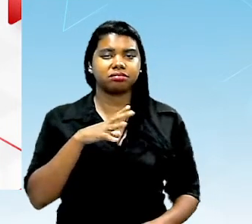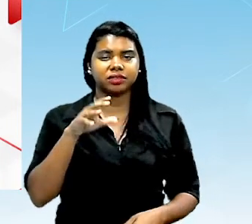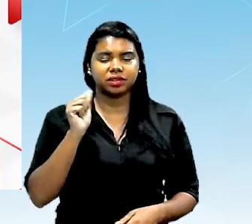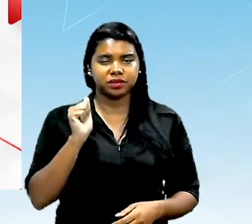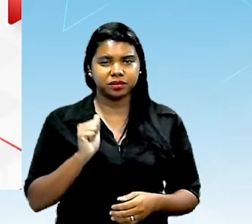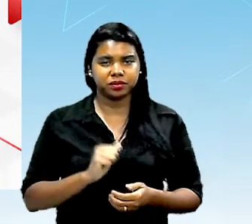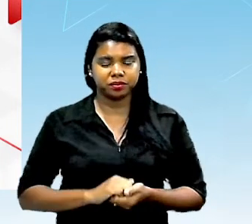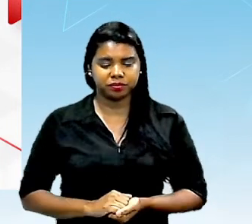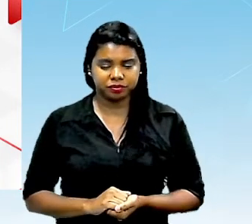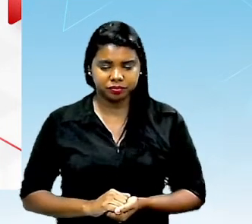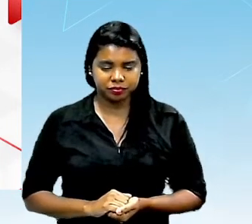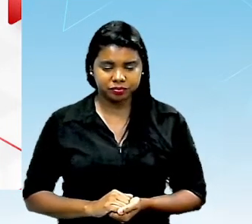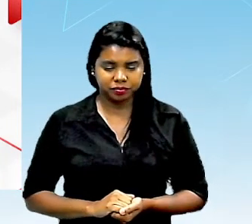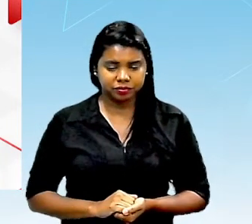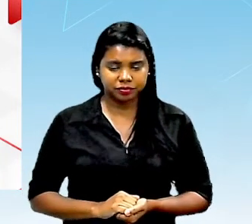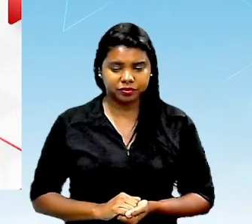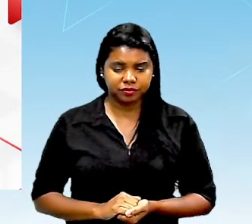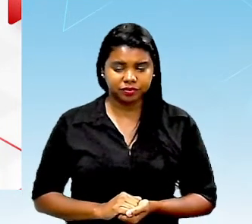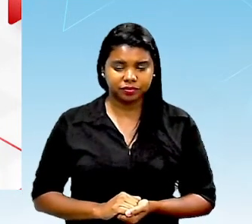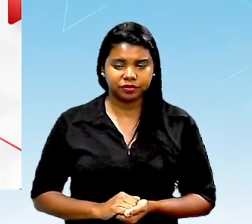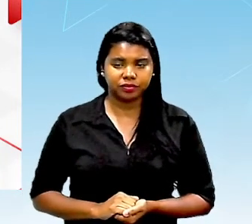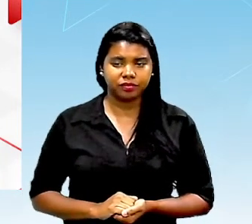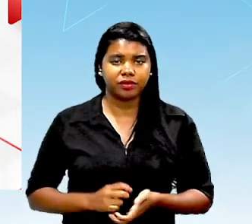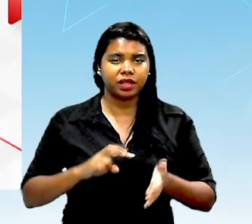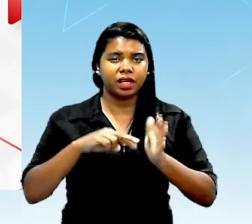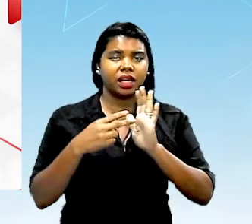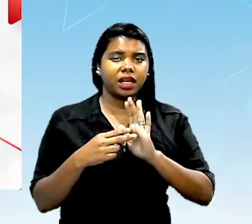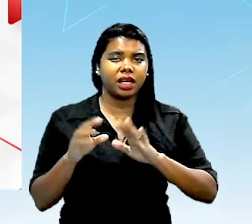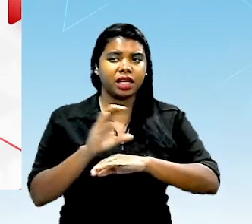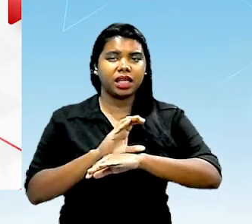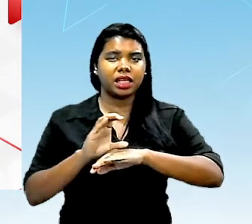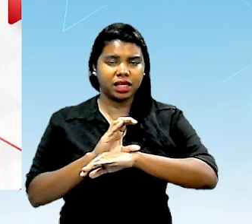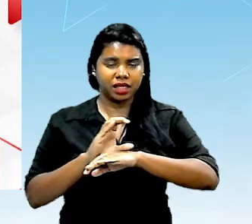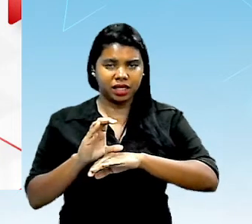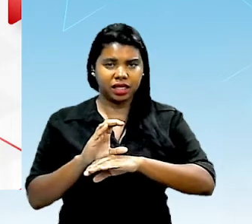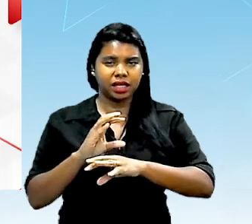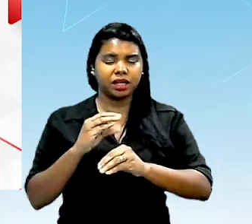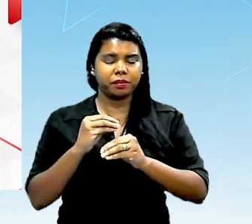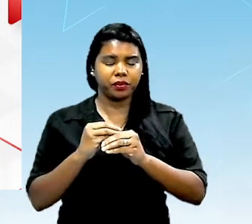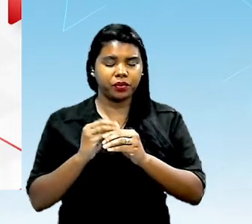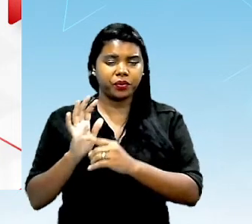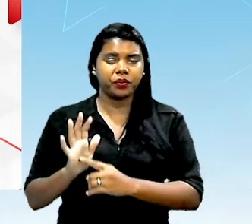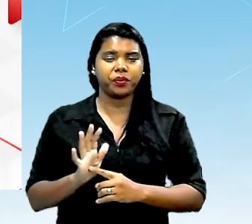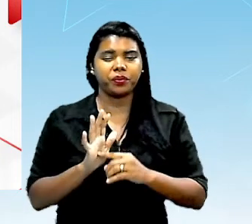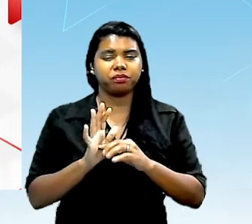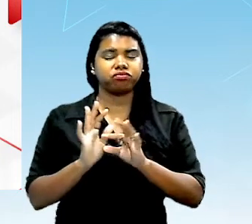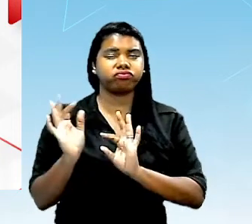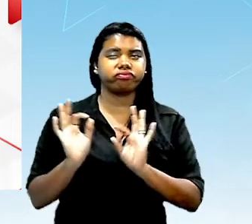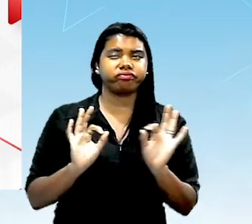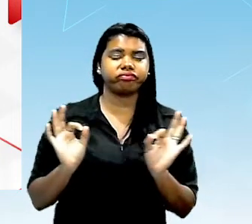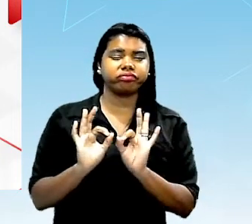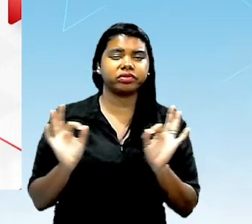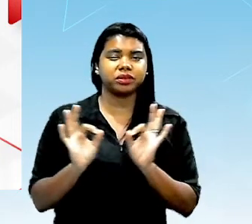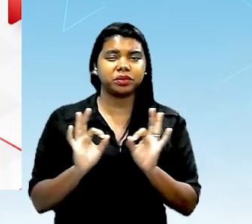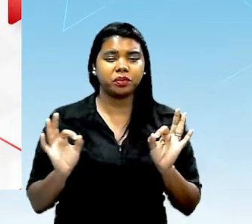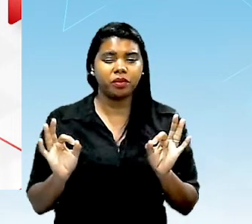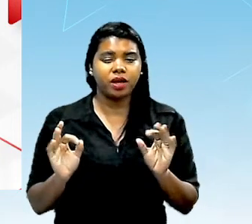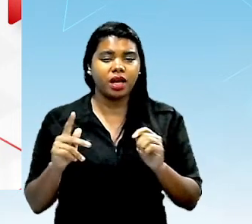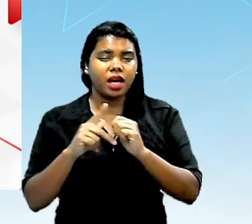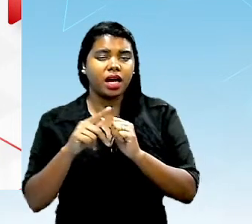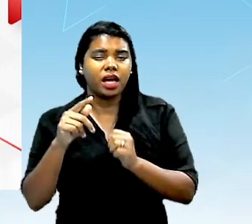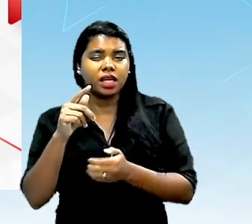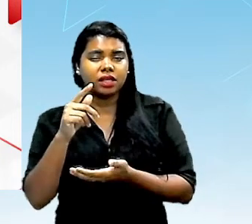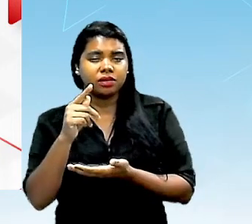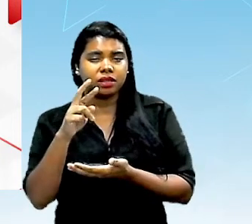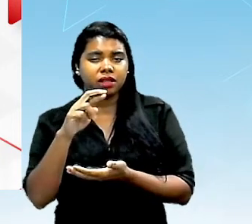ir eu preciso de alimentos que tem um teor significativo de carboidratos uma quantidade razoável de proteínas e uma